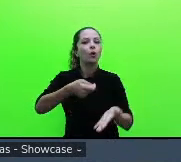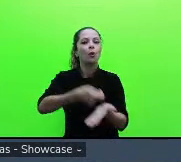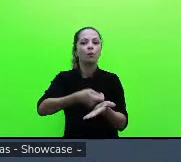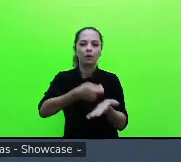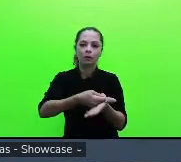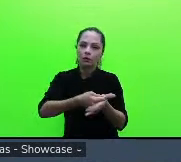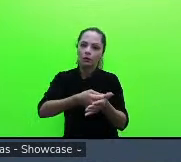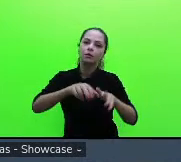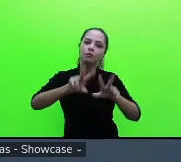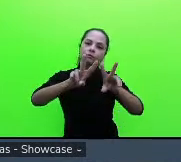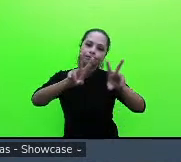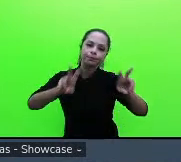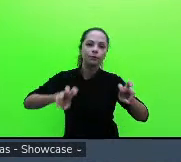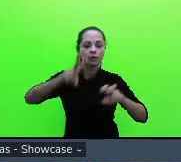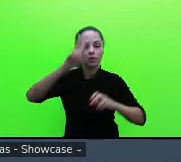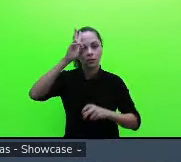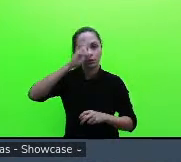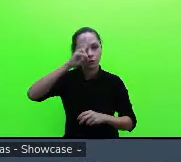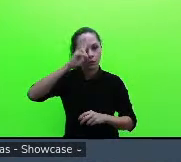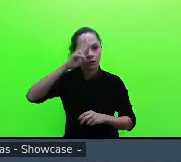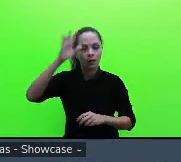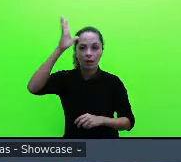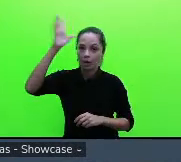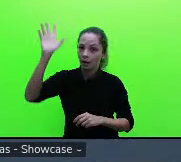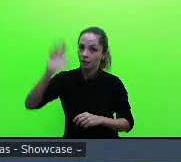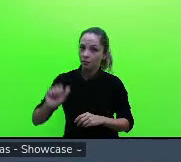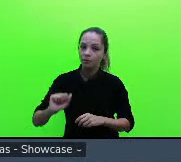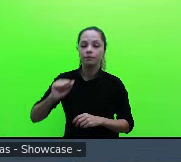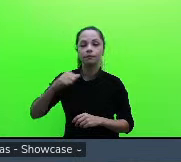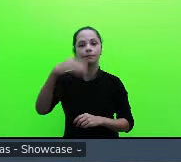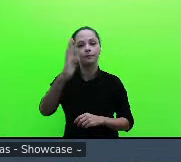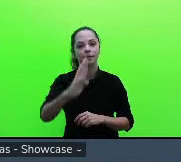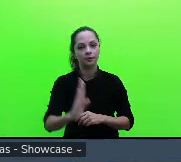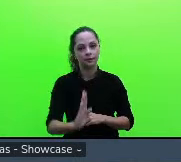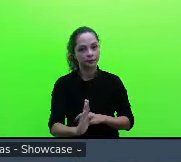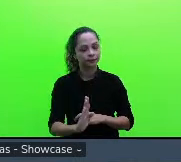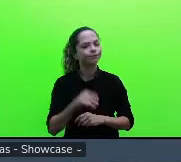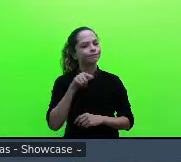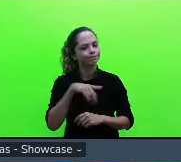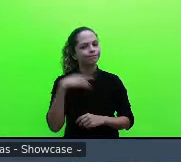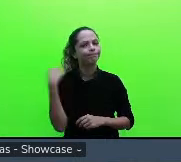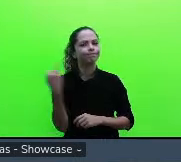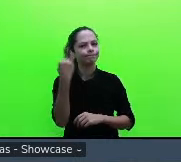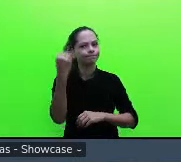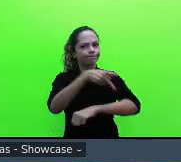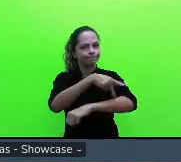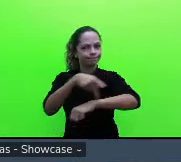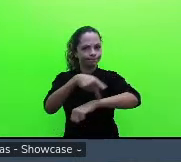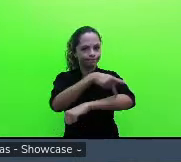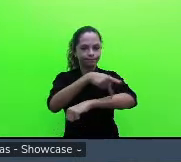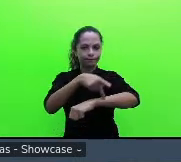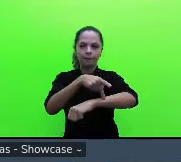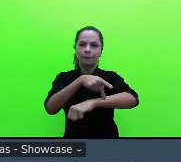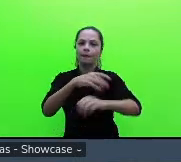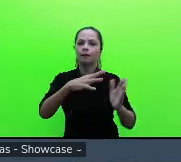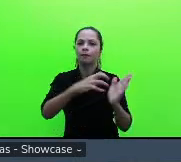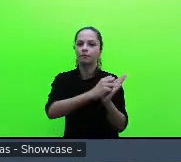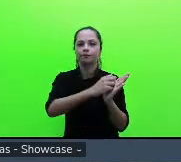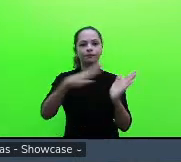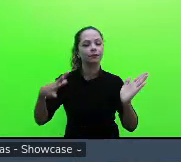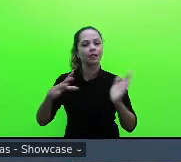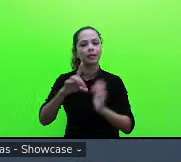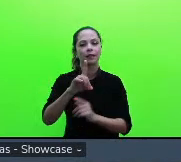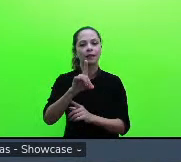-brasileira por isso novamente eu volto a falar da importância dessa pedagogia decolonial e das outras